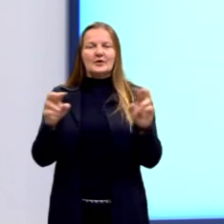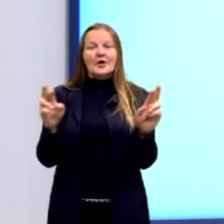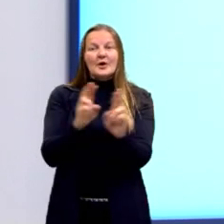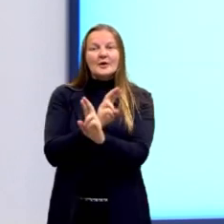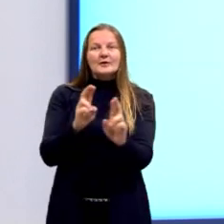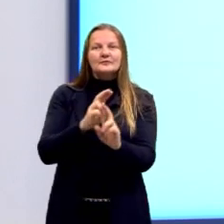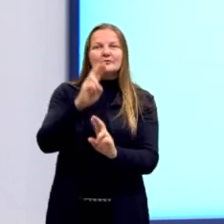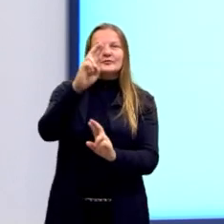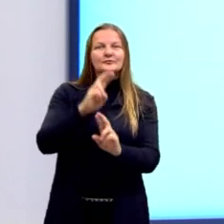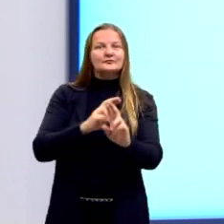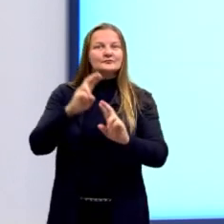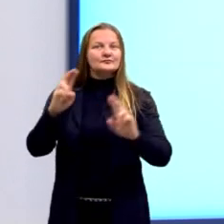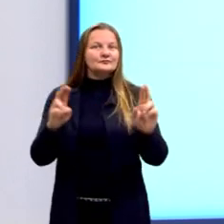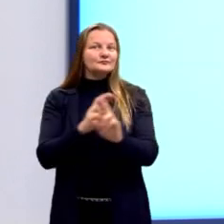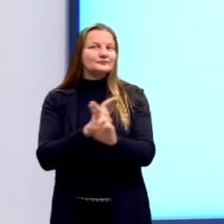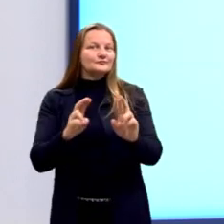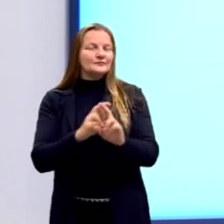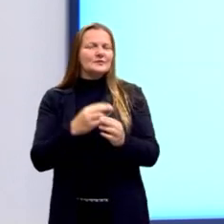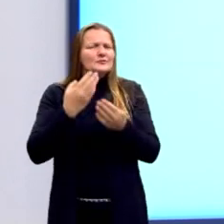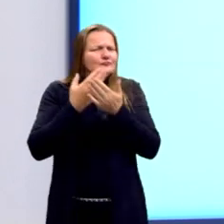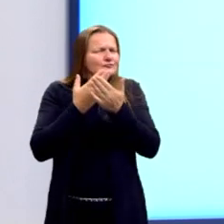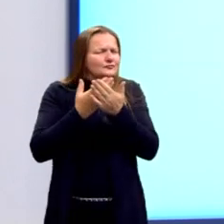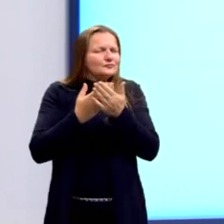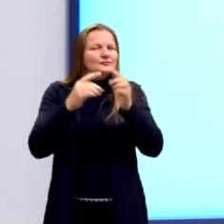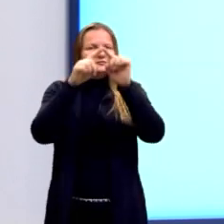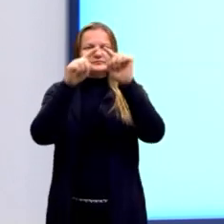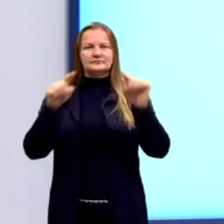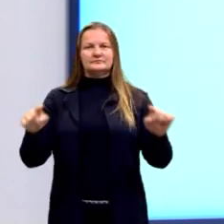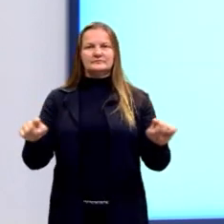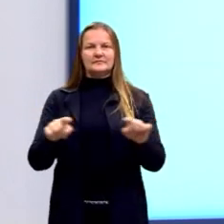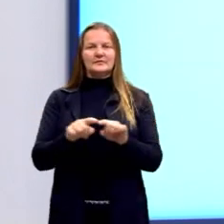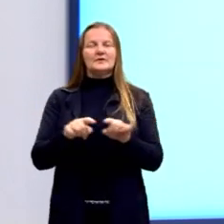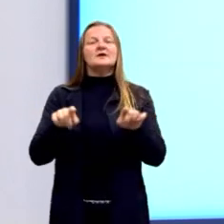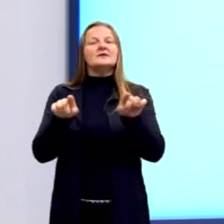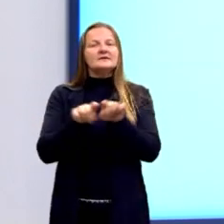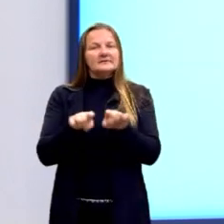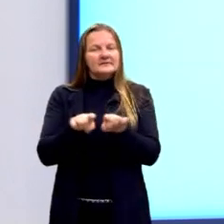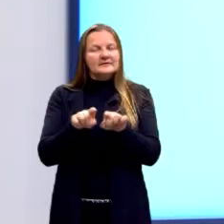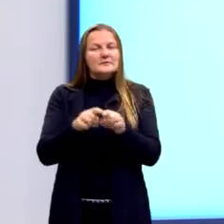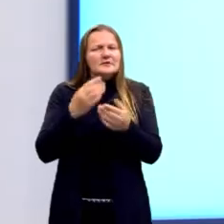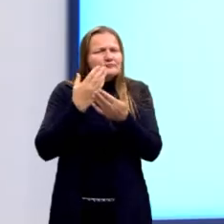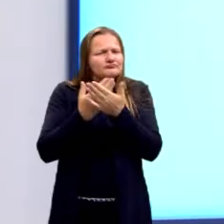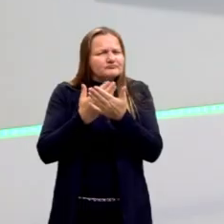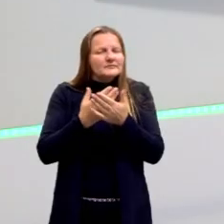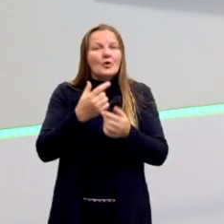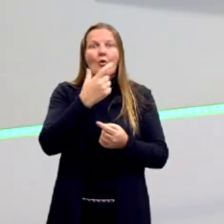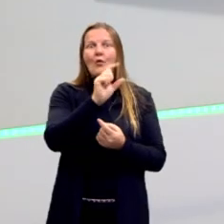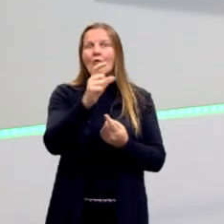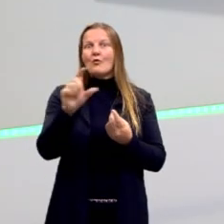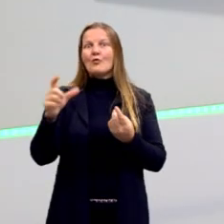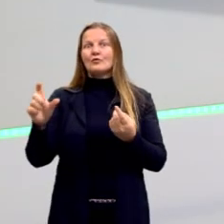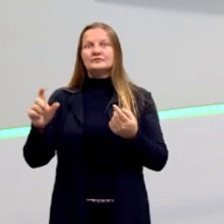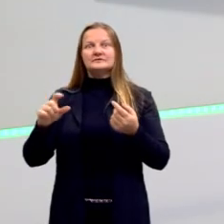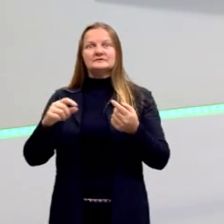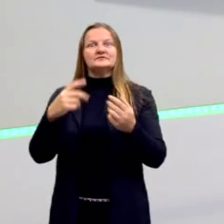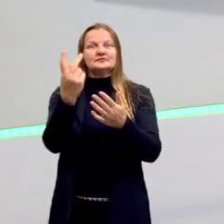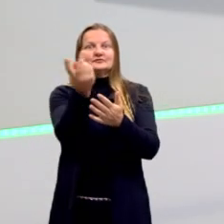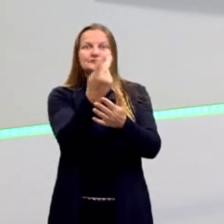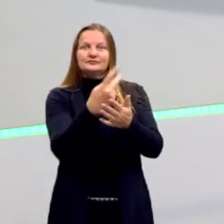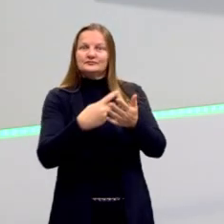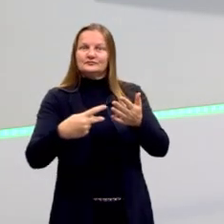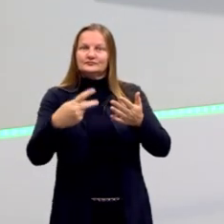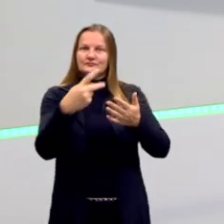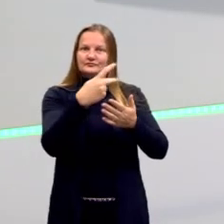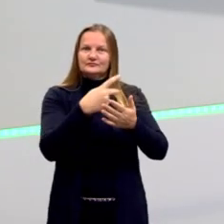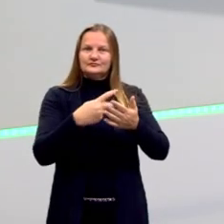importantes, tanto para o estudo do triângulo quanto para o estudo de outras figuras. Aqui nós